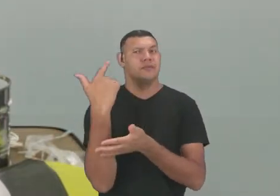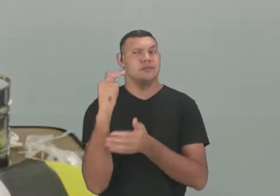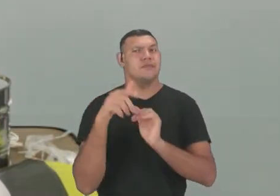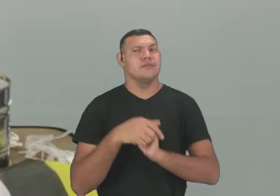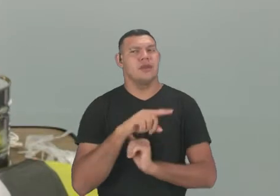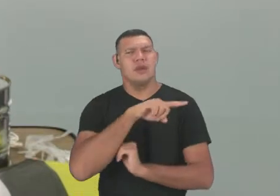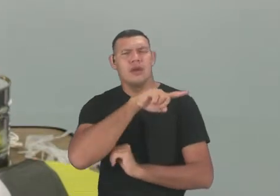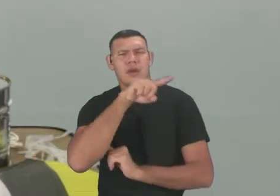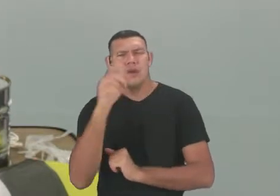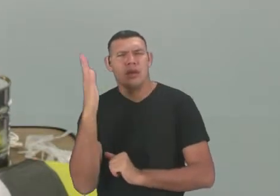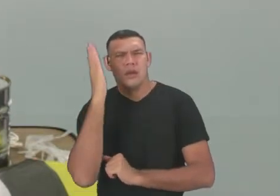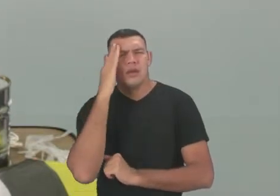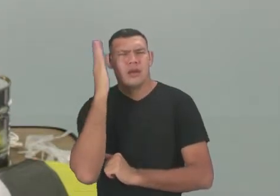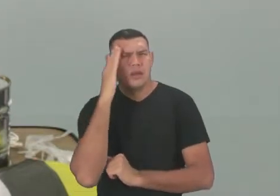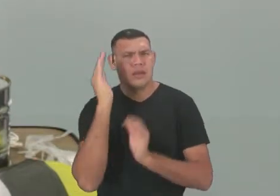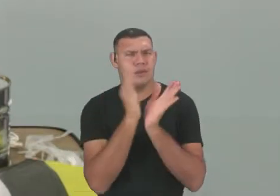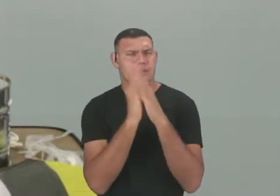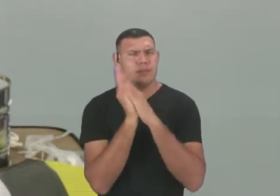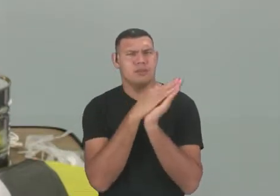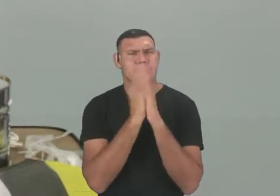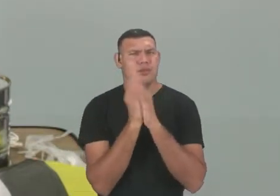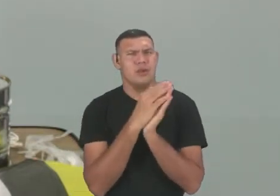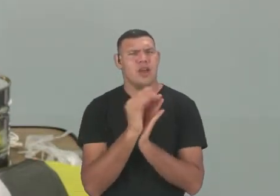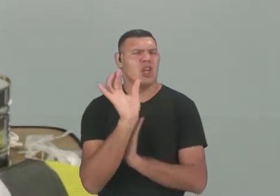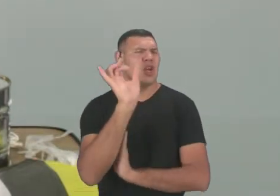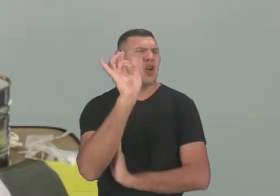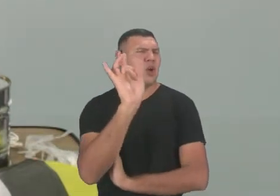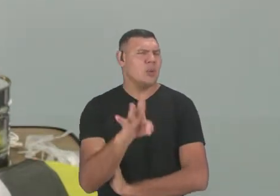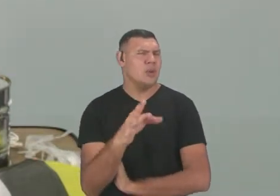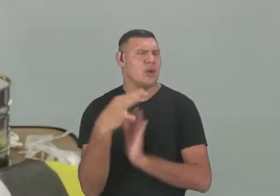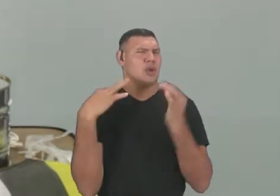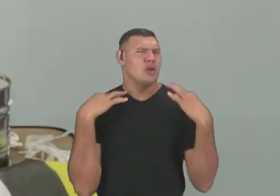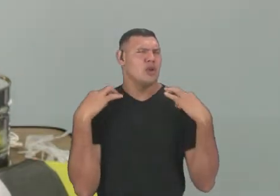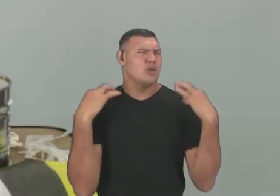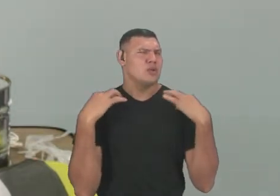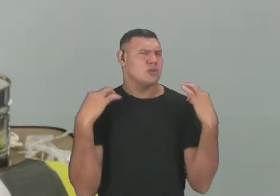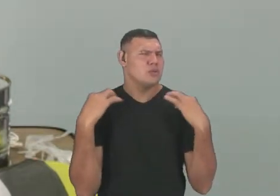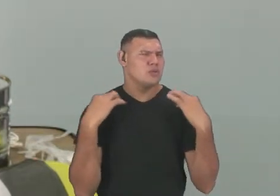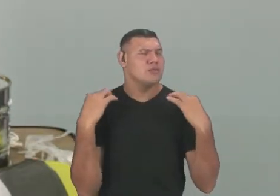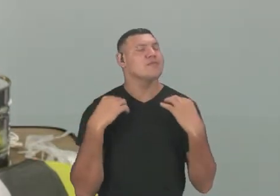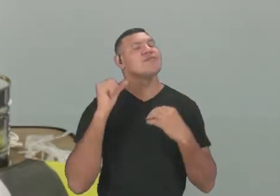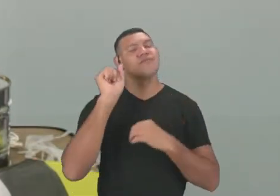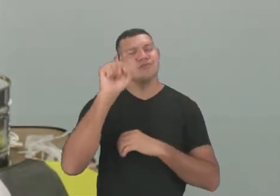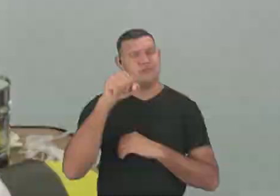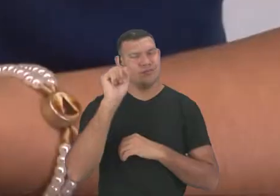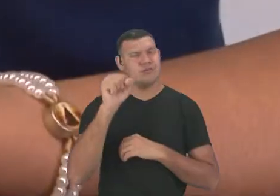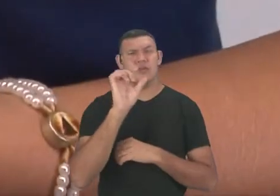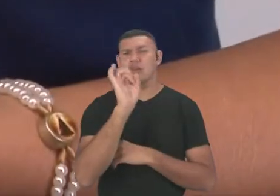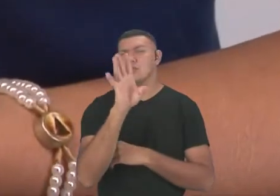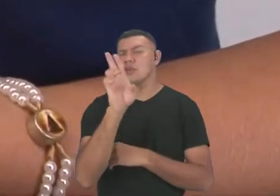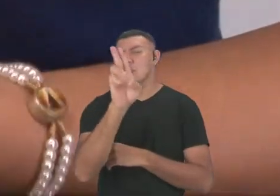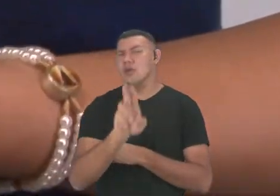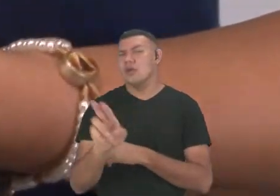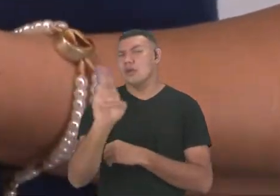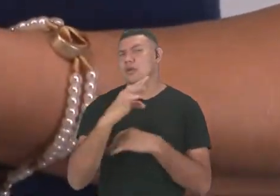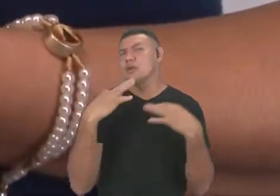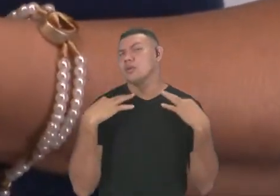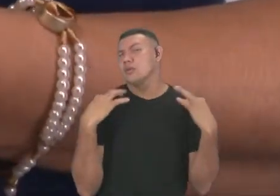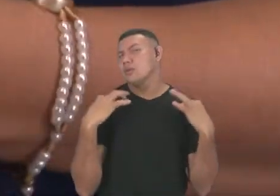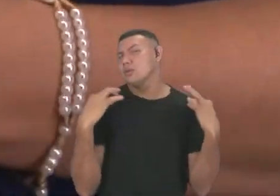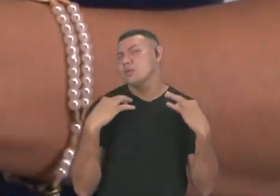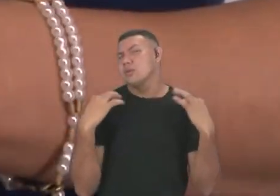Vocês sabiam, crianças, que as bonecas eram feitas somente de panos? Sim, somente feita com pano.